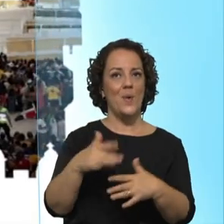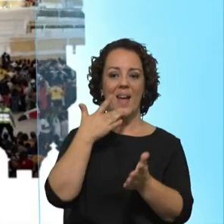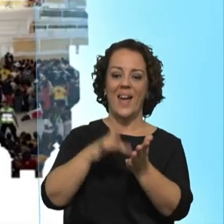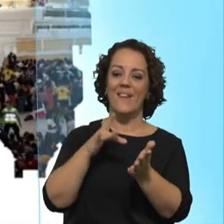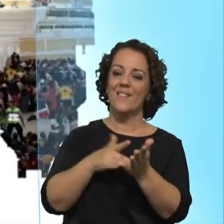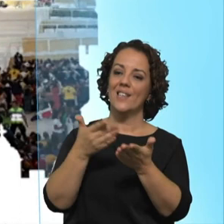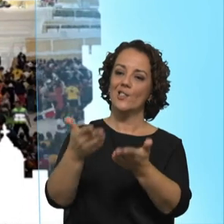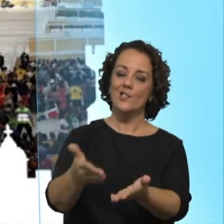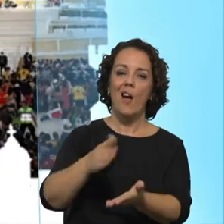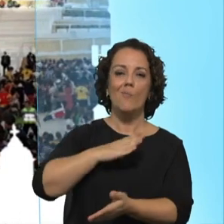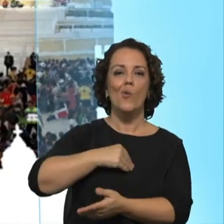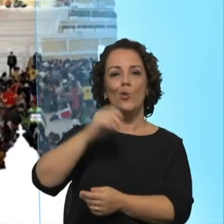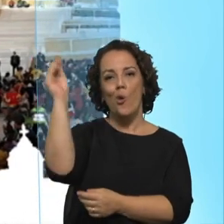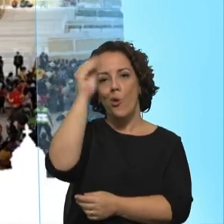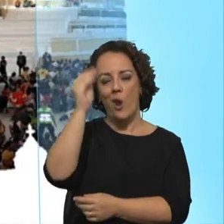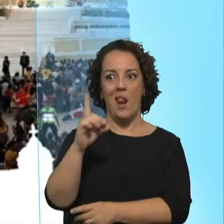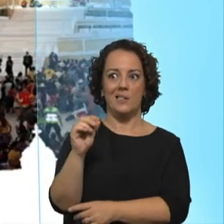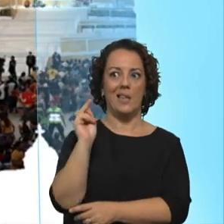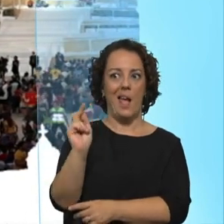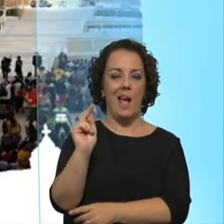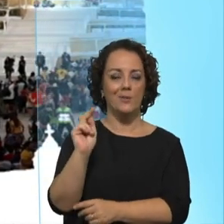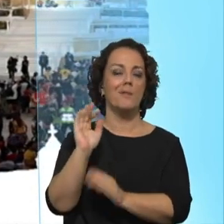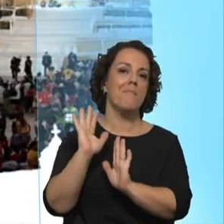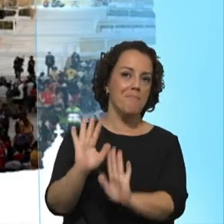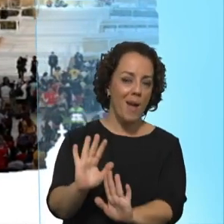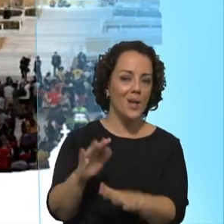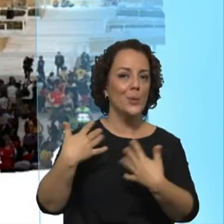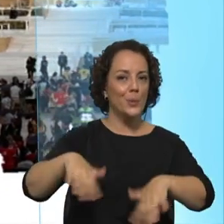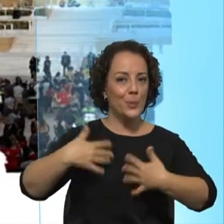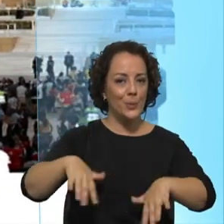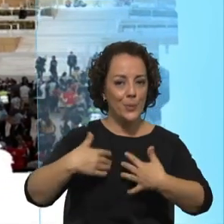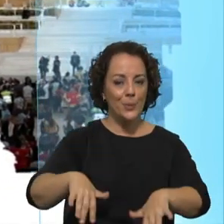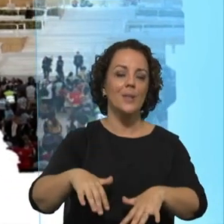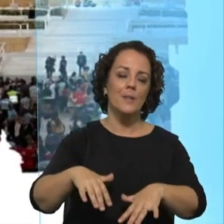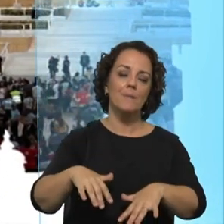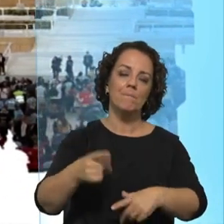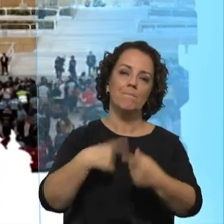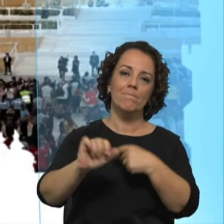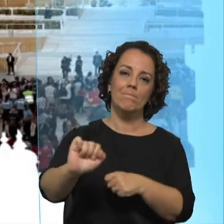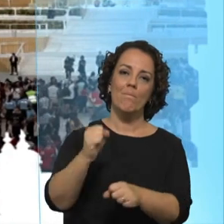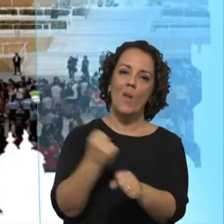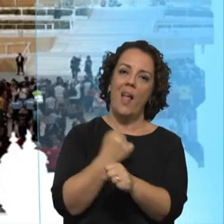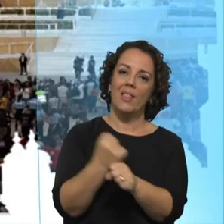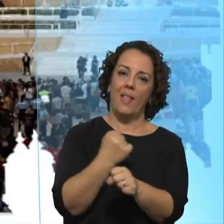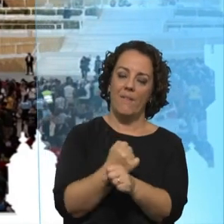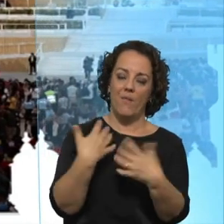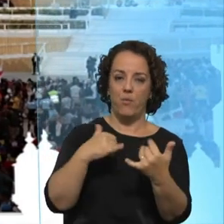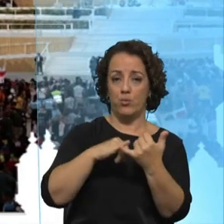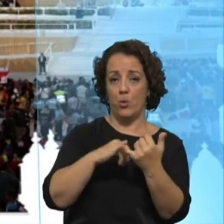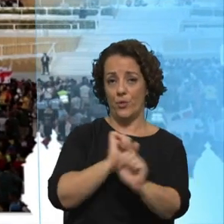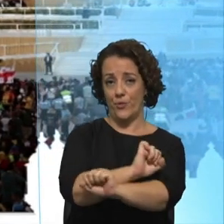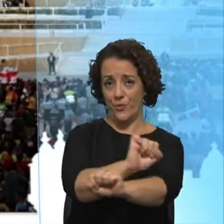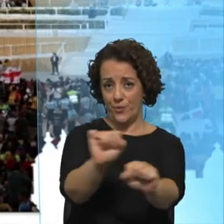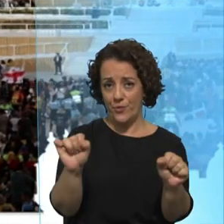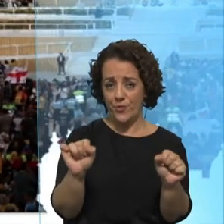Mundo Rural. São 60 anos, mas eles correspondem também a uma presença muito ativa dos vossos associados, uma